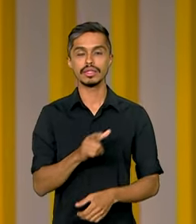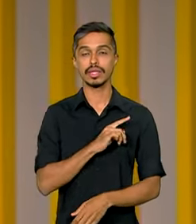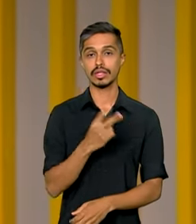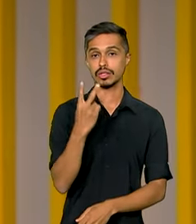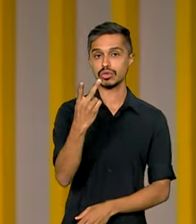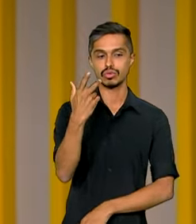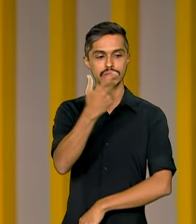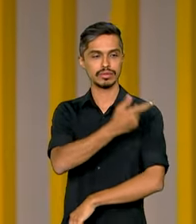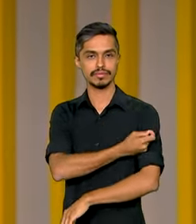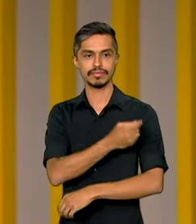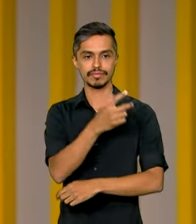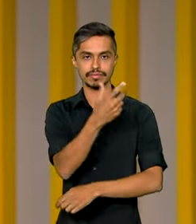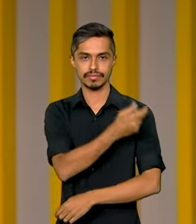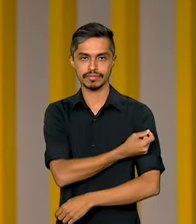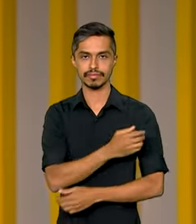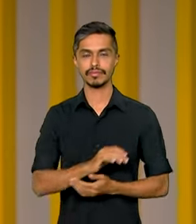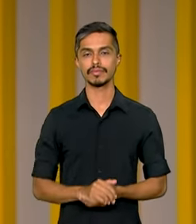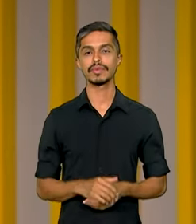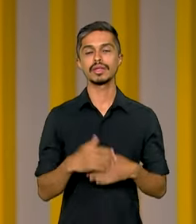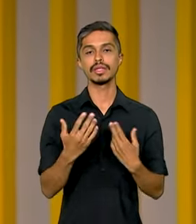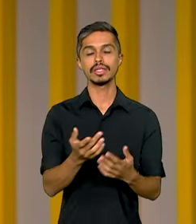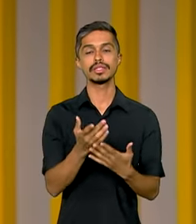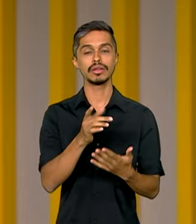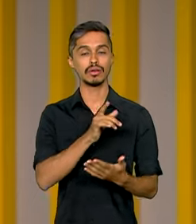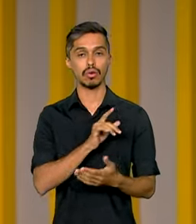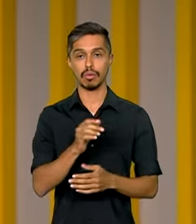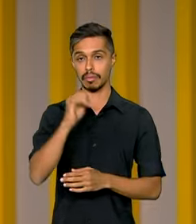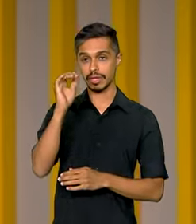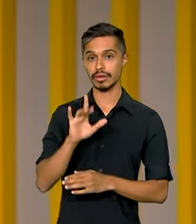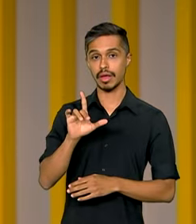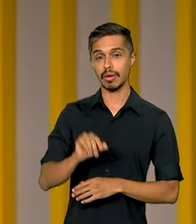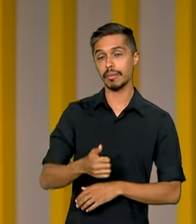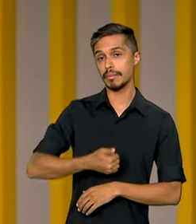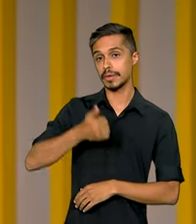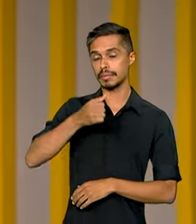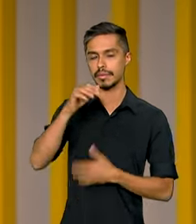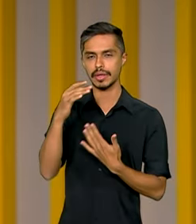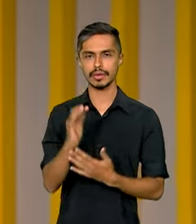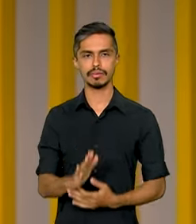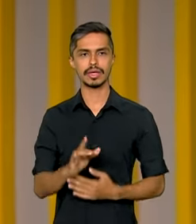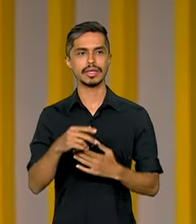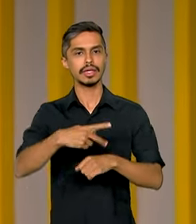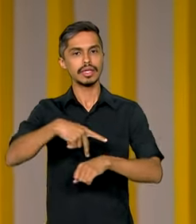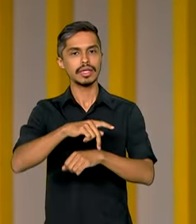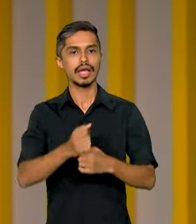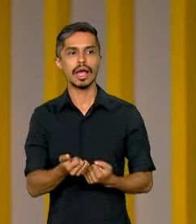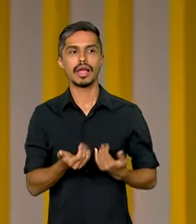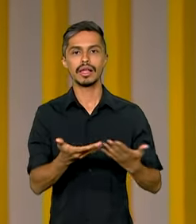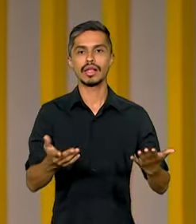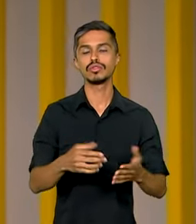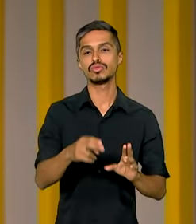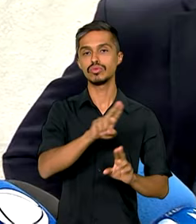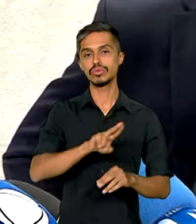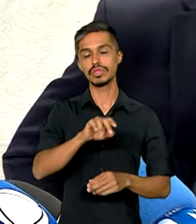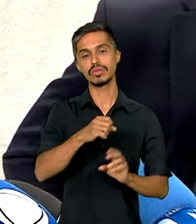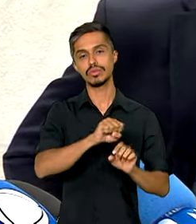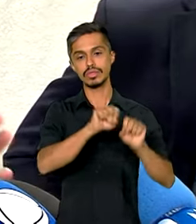doses e o Brasil é o primeiro país do mundo a oferecer este imunizante no sistema público.